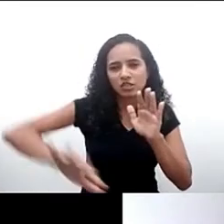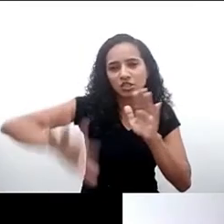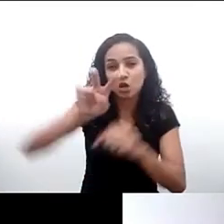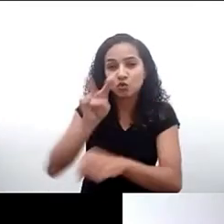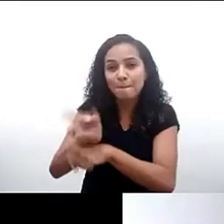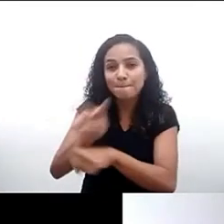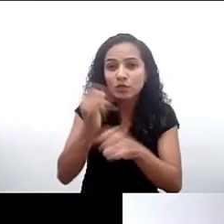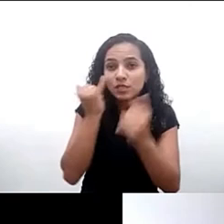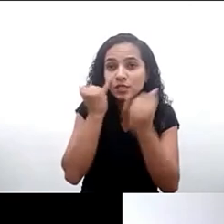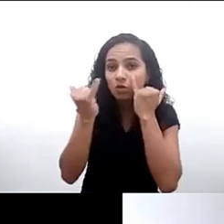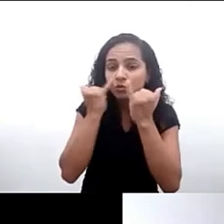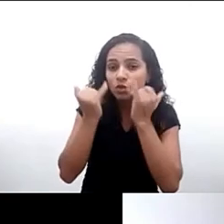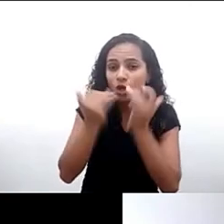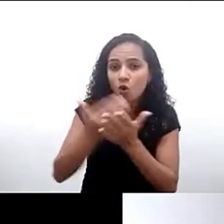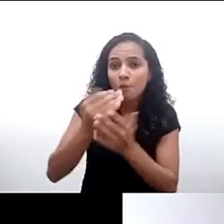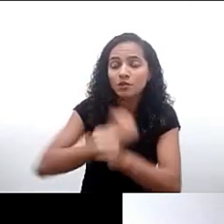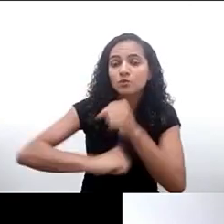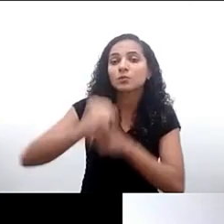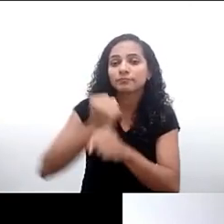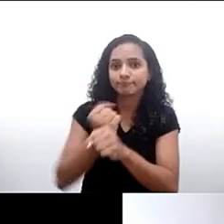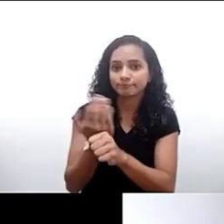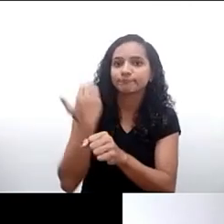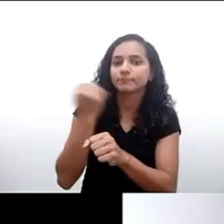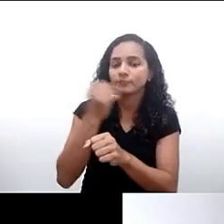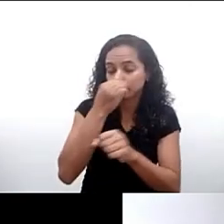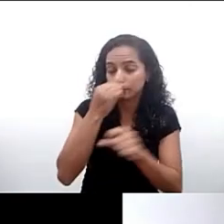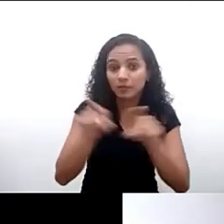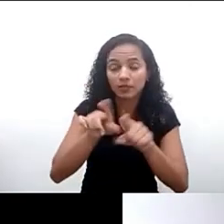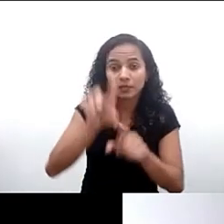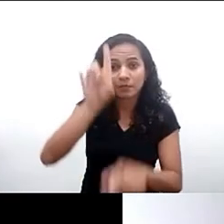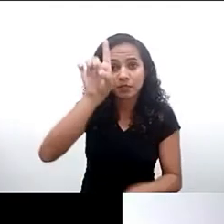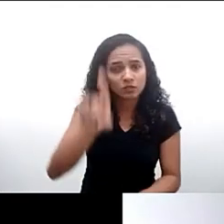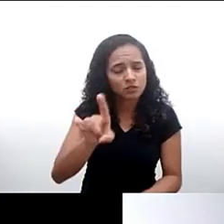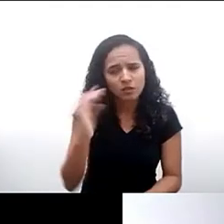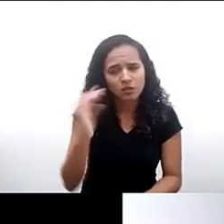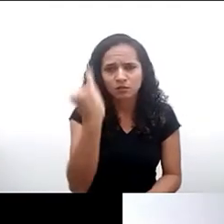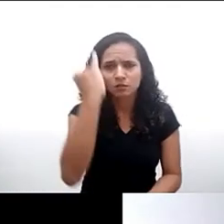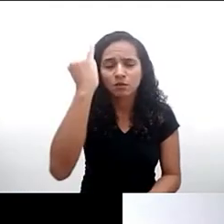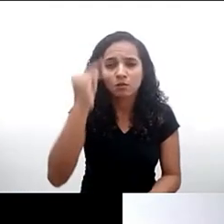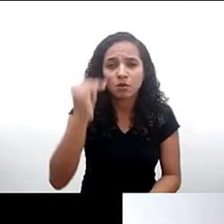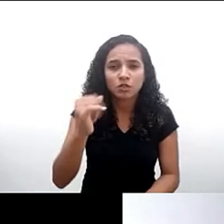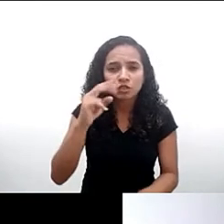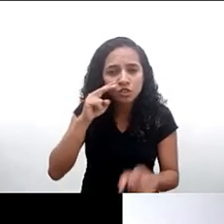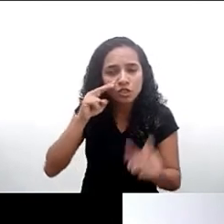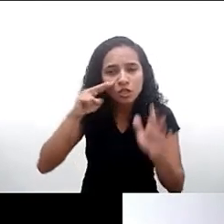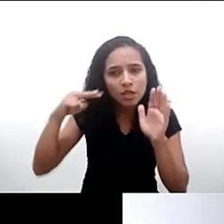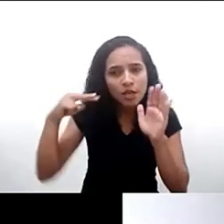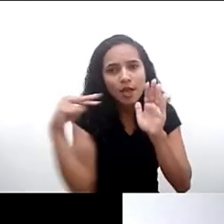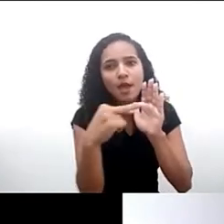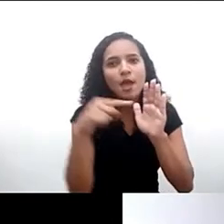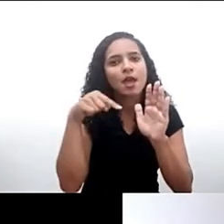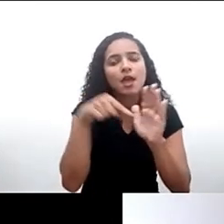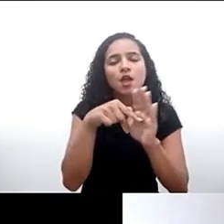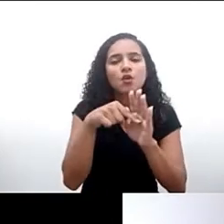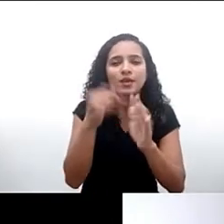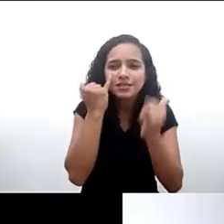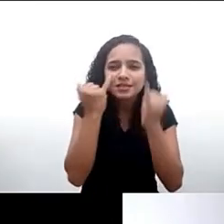a sua vigência iniciada no ano passado e também tivemos um direito fundamental reconhecido um direito fundamental autônomo à proteção de dados